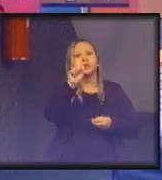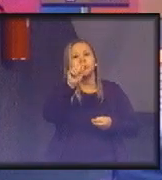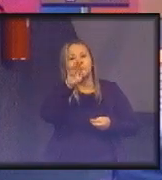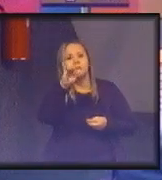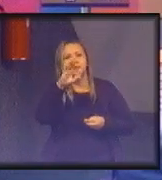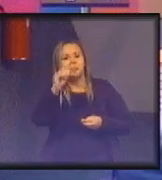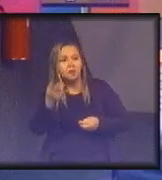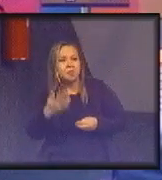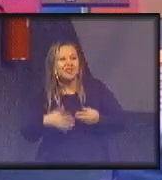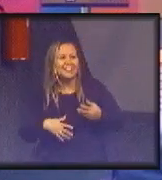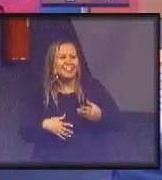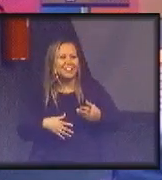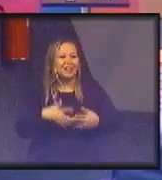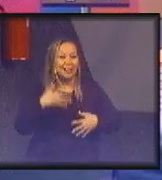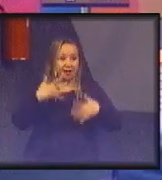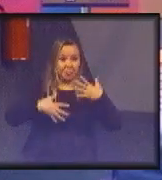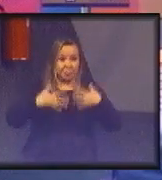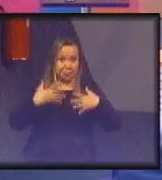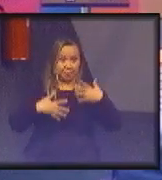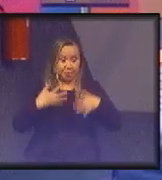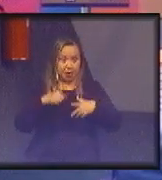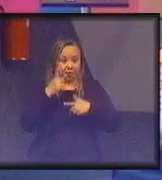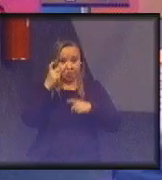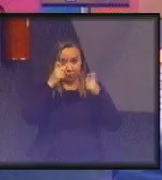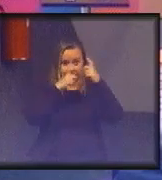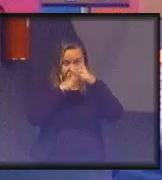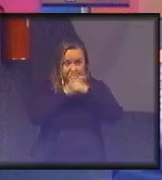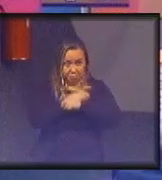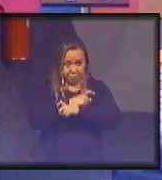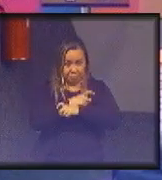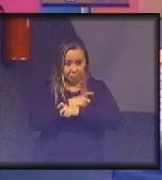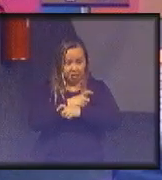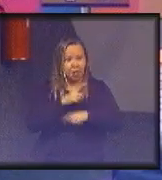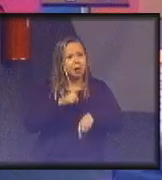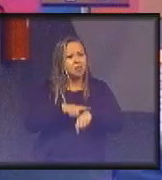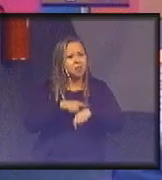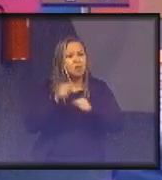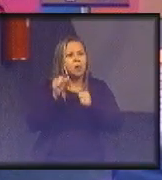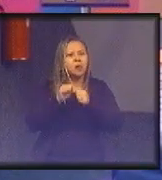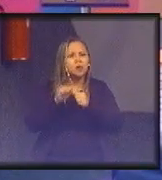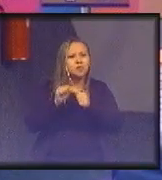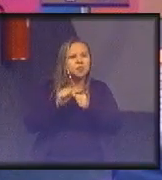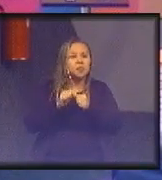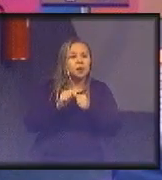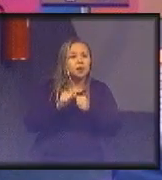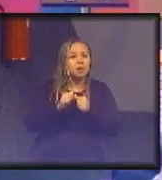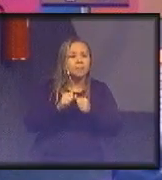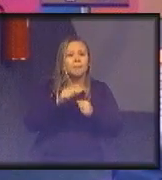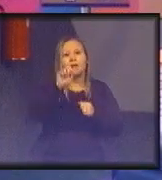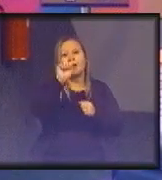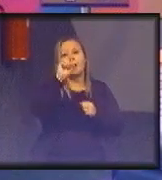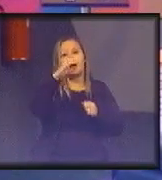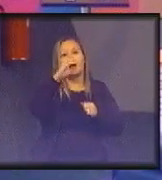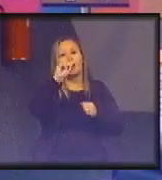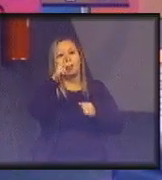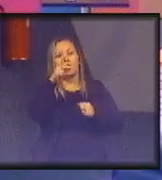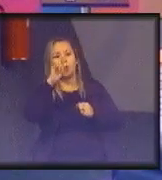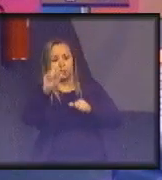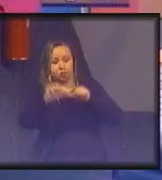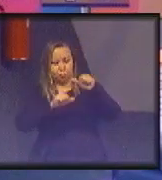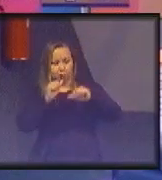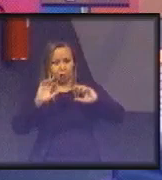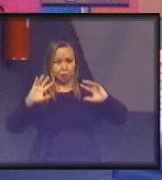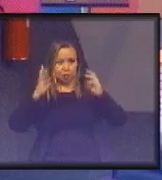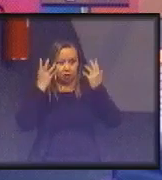controvérsia, não é isso? Assim que funciona. Então, quando foi feita a primeira cópia, no caso de mudança do clima,